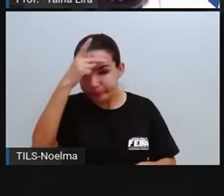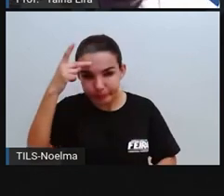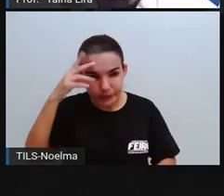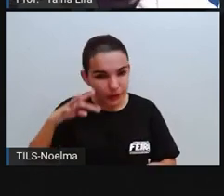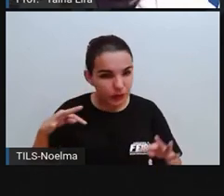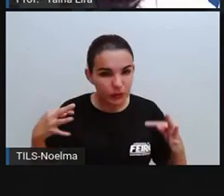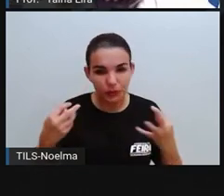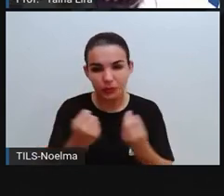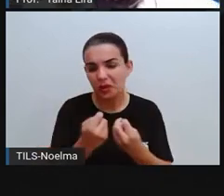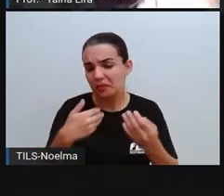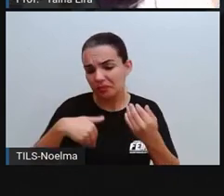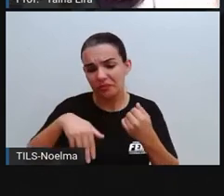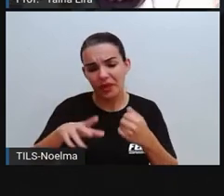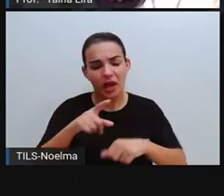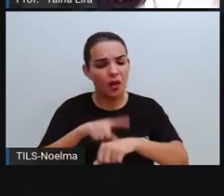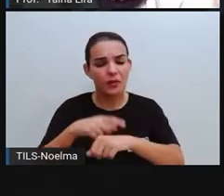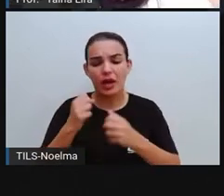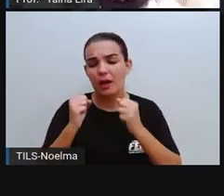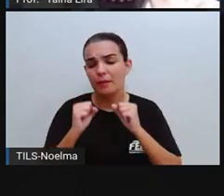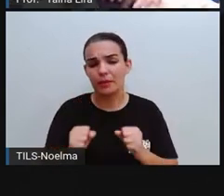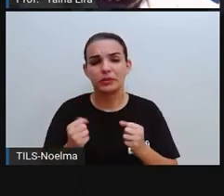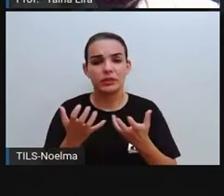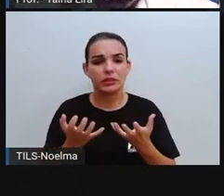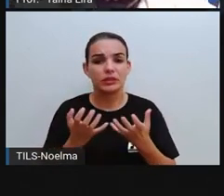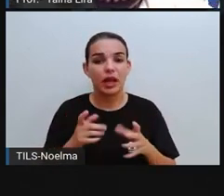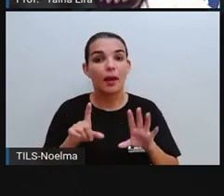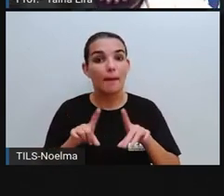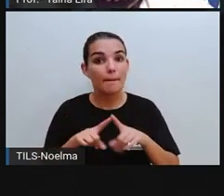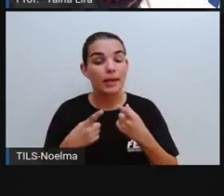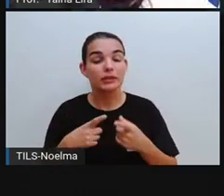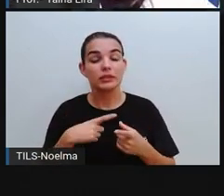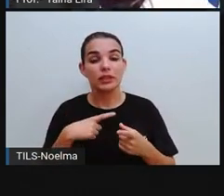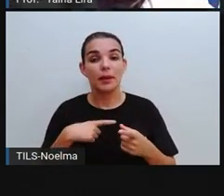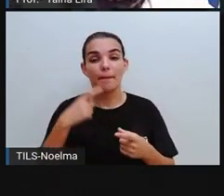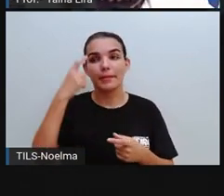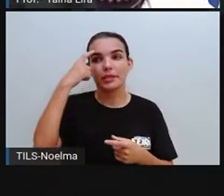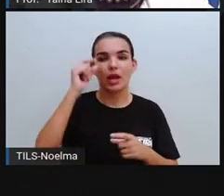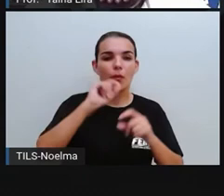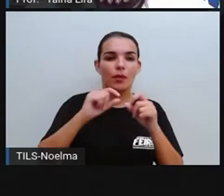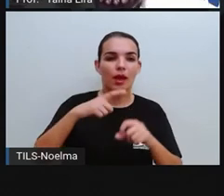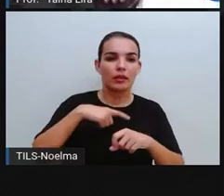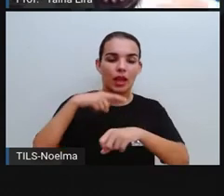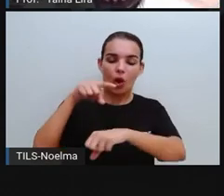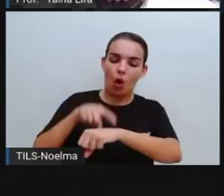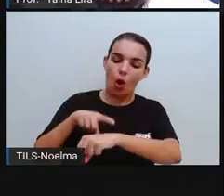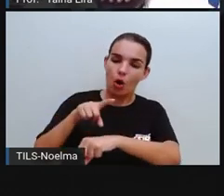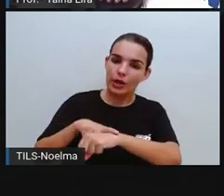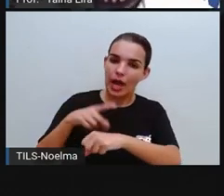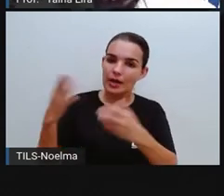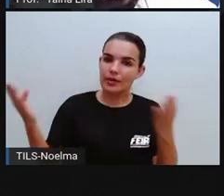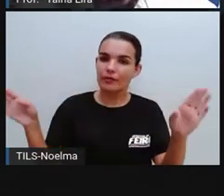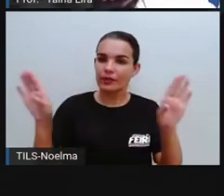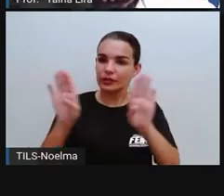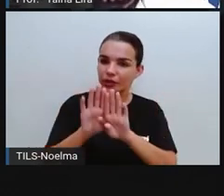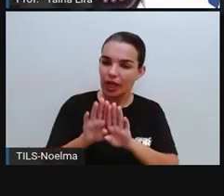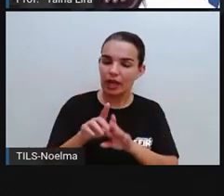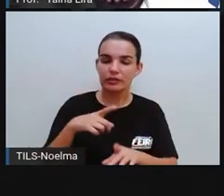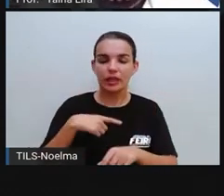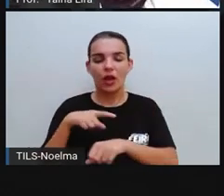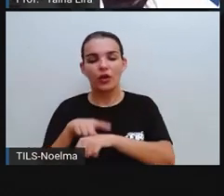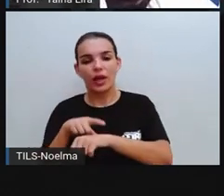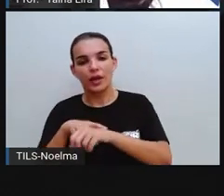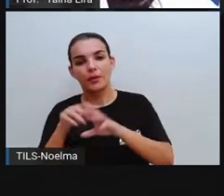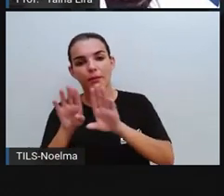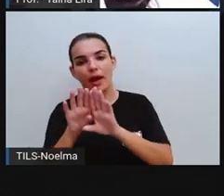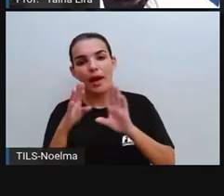né, quando quiser, sabendo que existem espaços que tem horário aí, né, para fechar e tem horário para abrir,